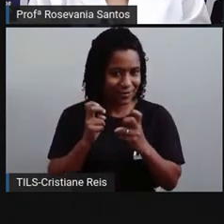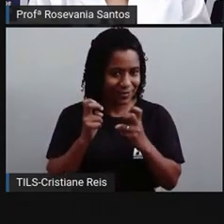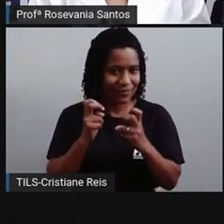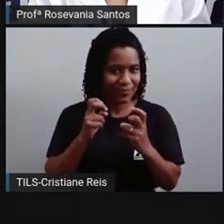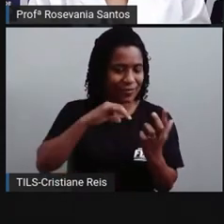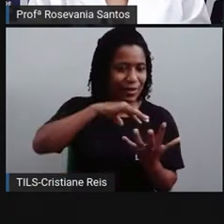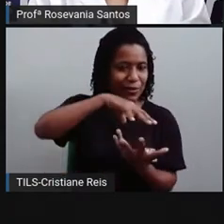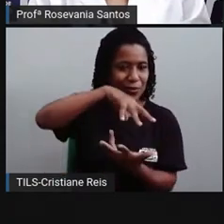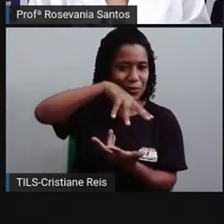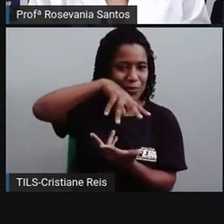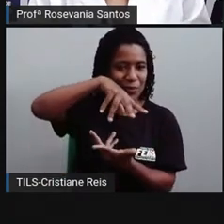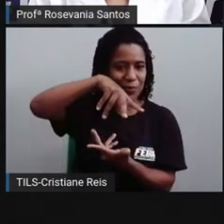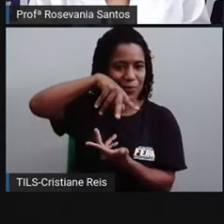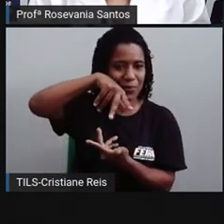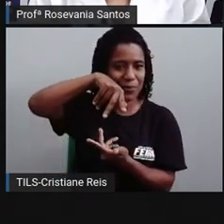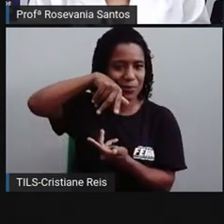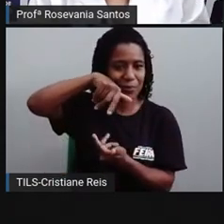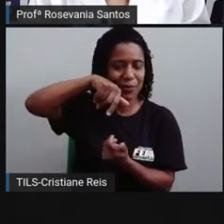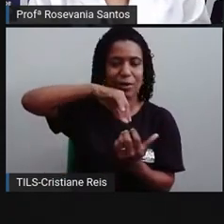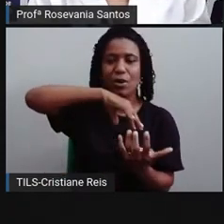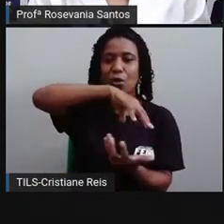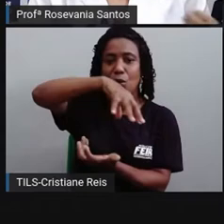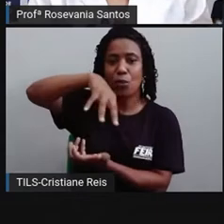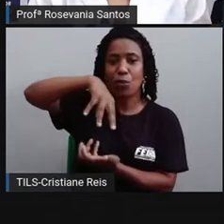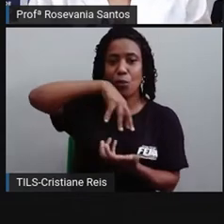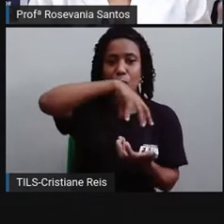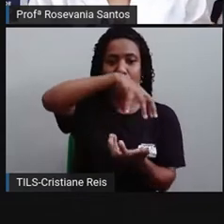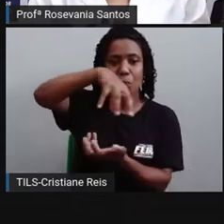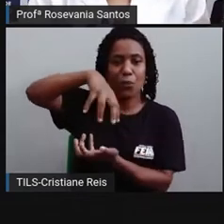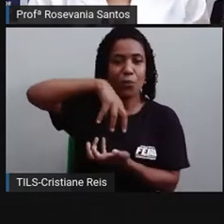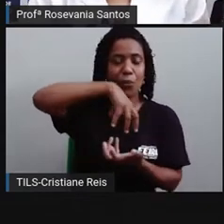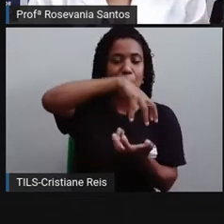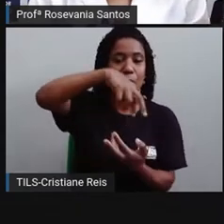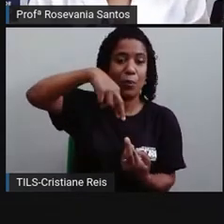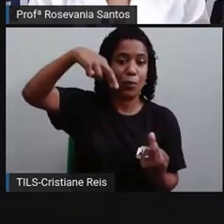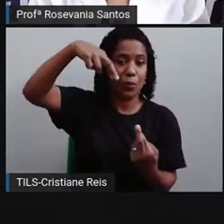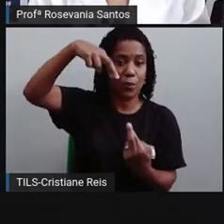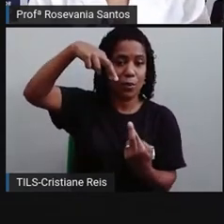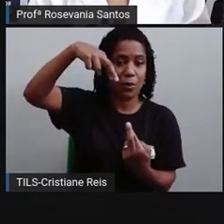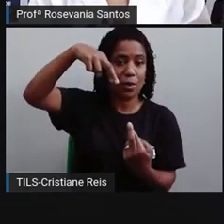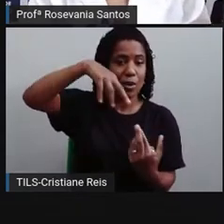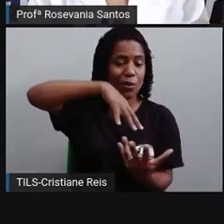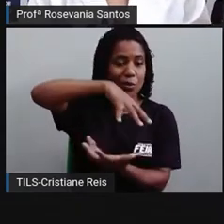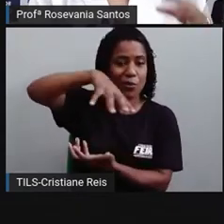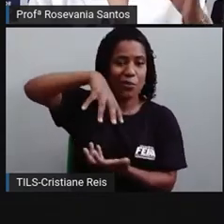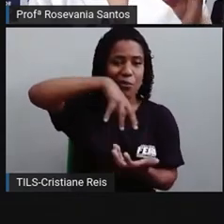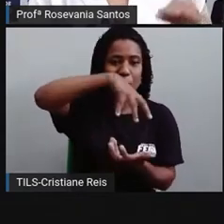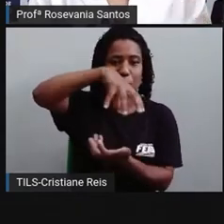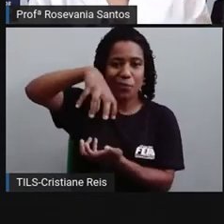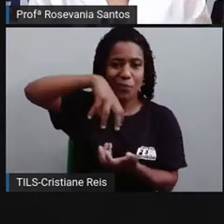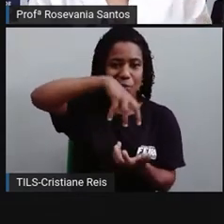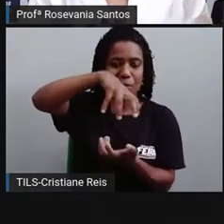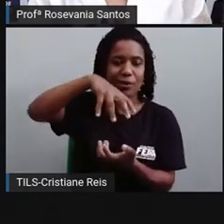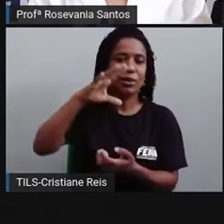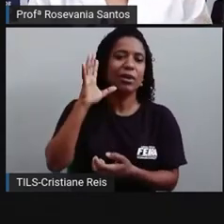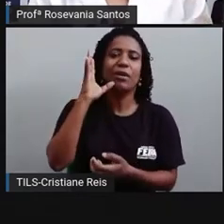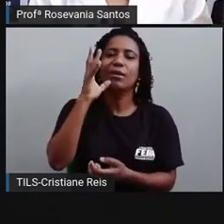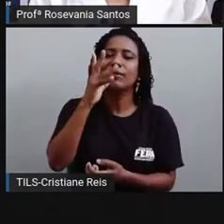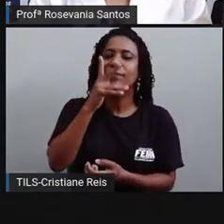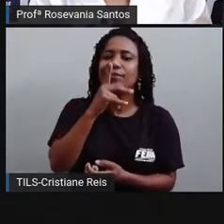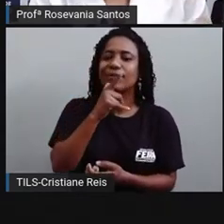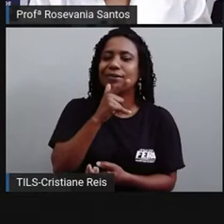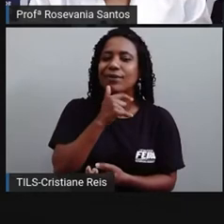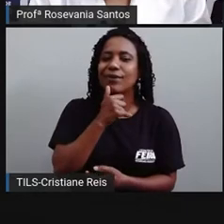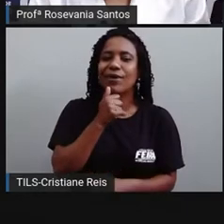esse giro em torno do seu próprio eixo. Ele leva, ou ela leva, né? Mais correto. Aproximadamente